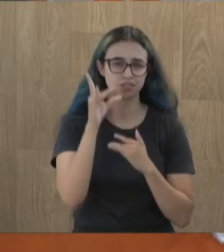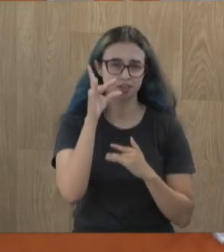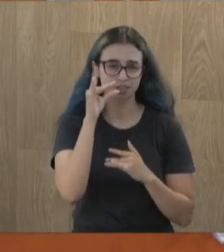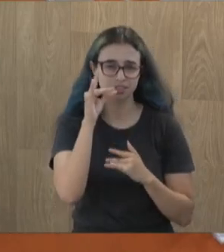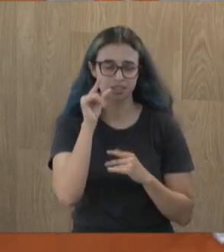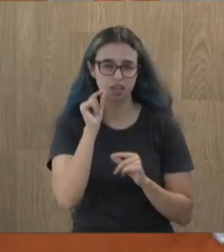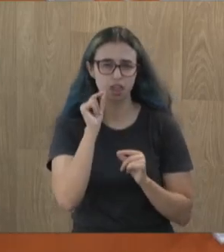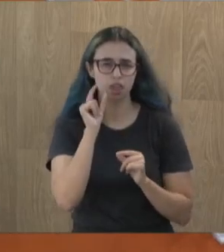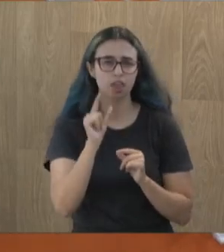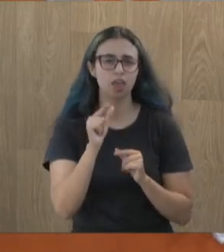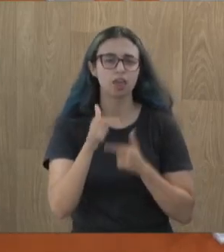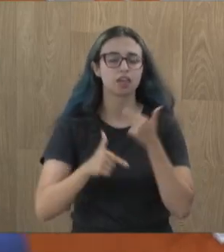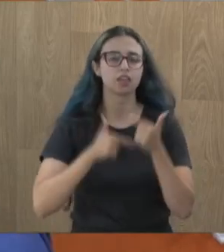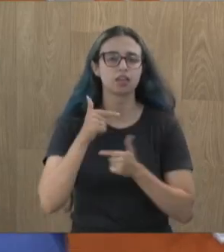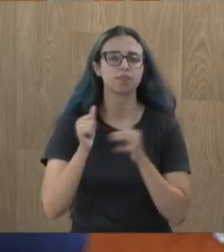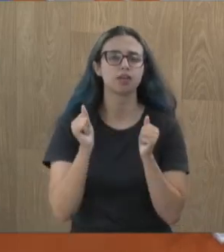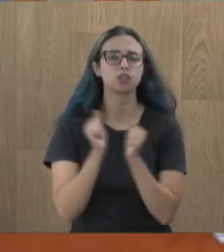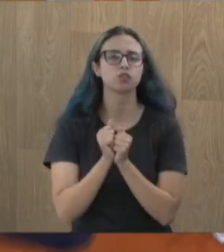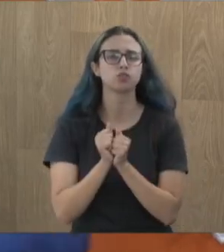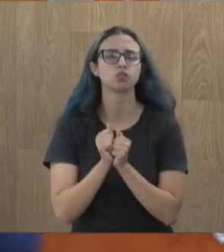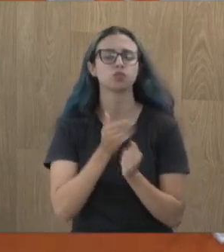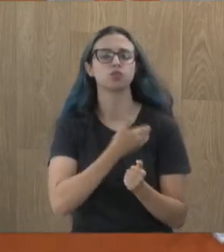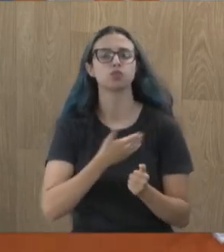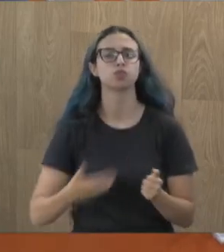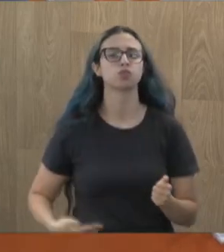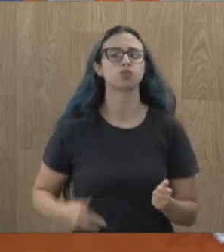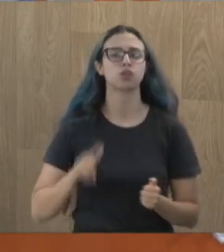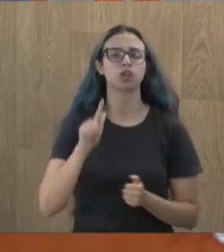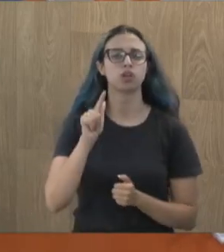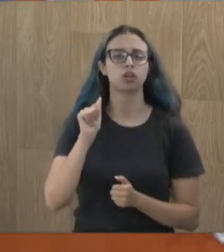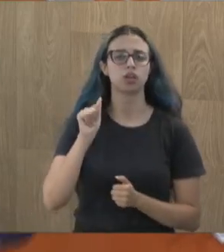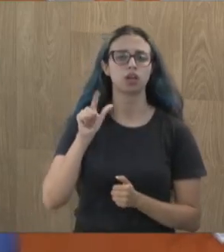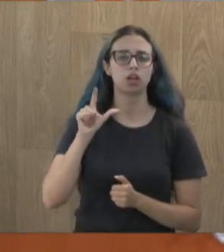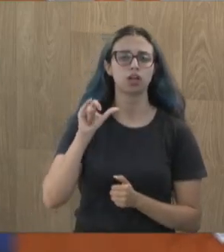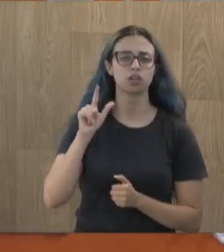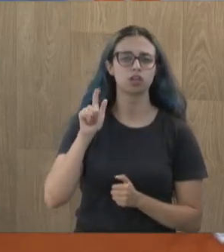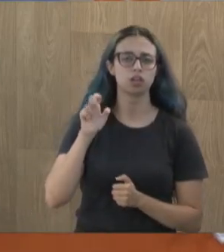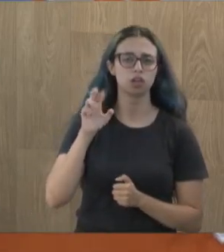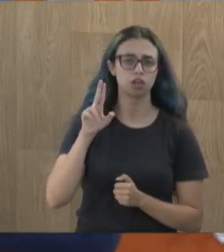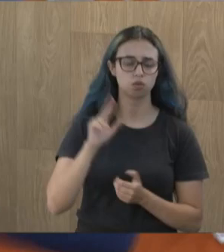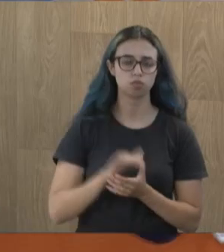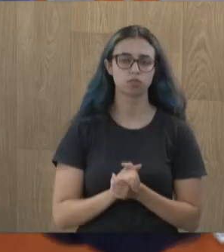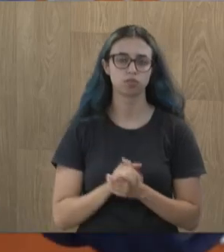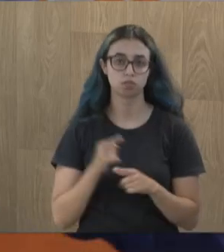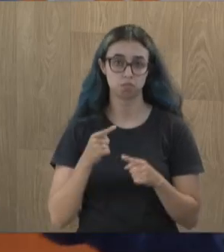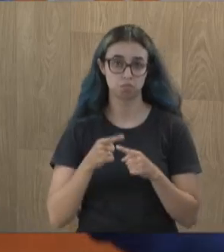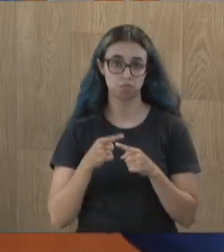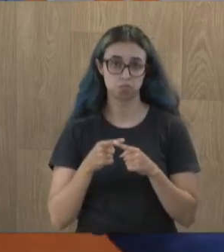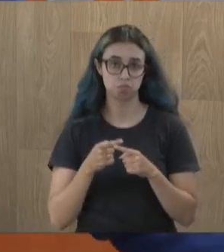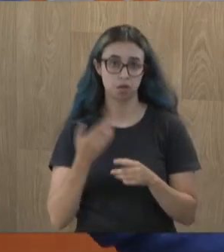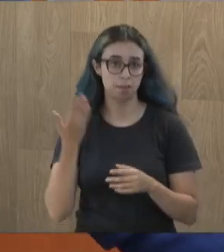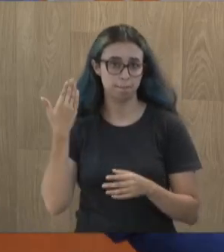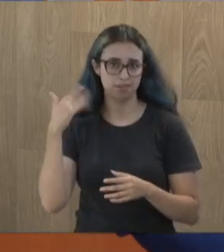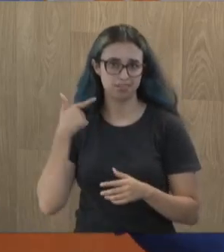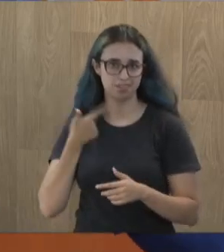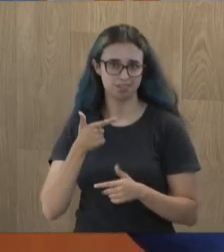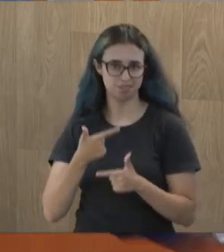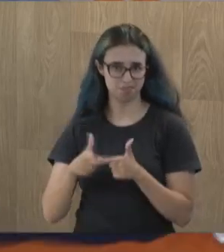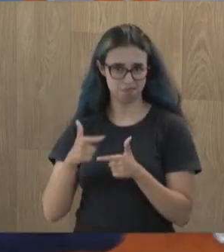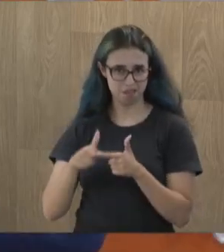trabalhava lá no Galileu? Quem que era que trabalhava lá na gestão passada? Porque na gestão passada não tinha problema.